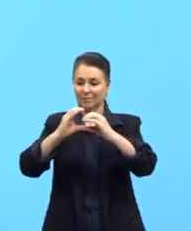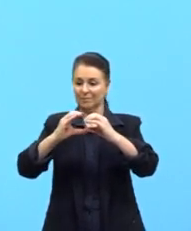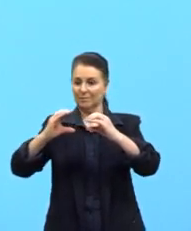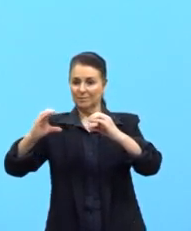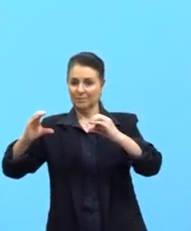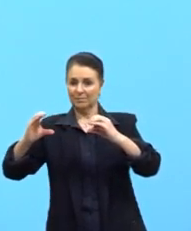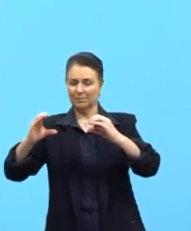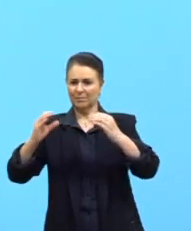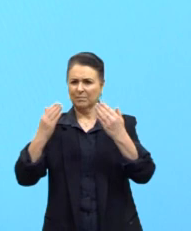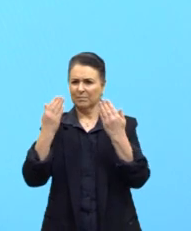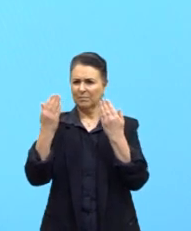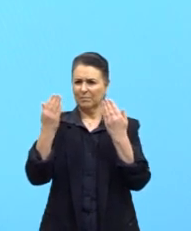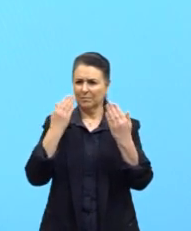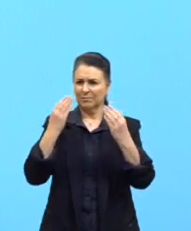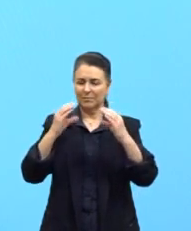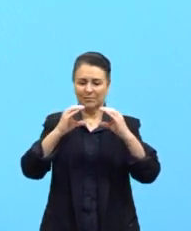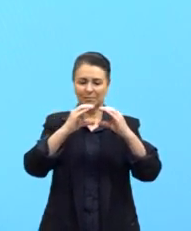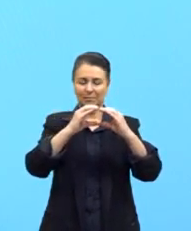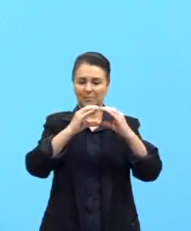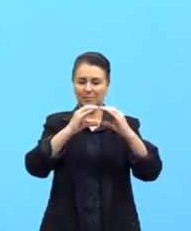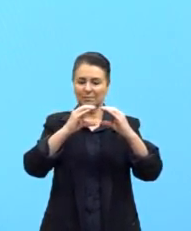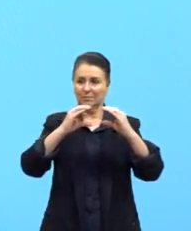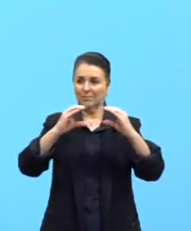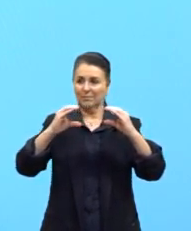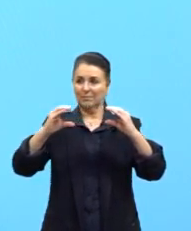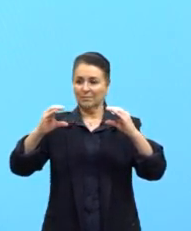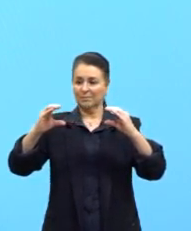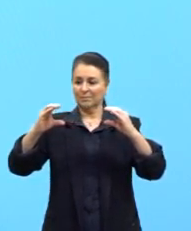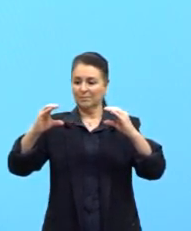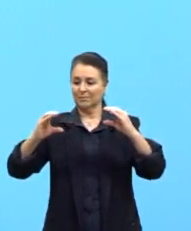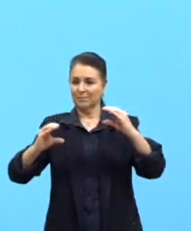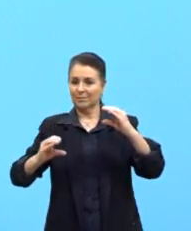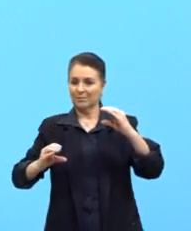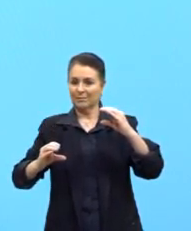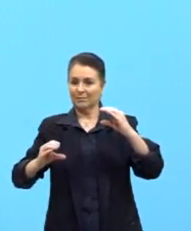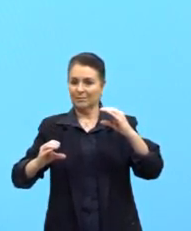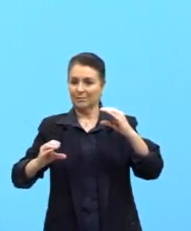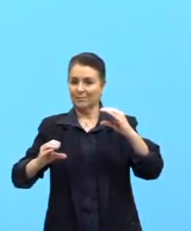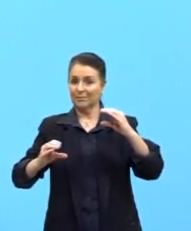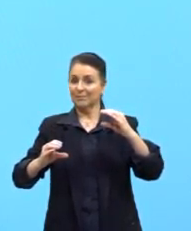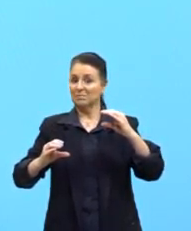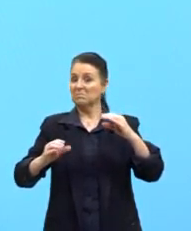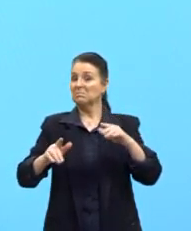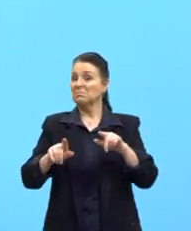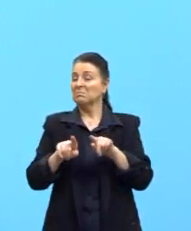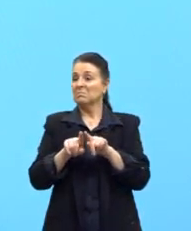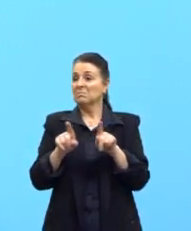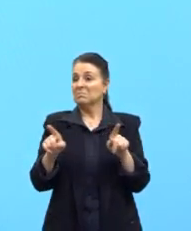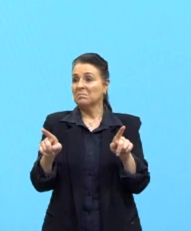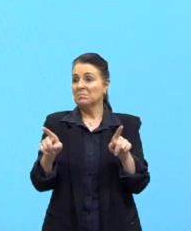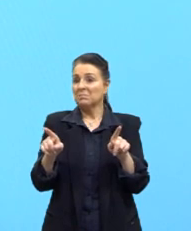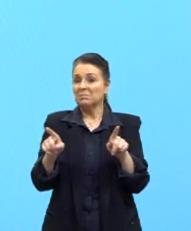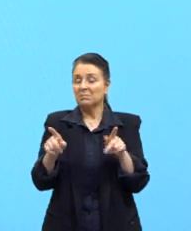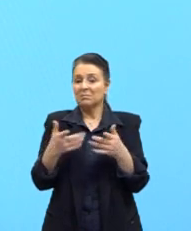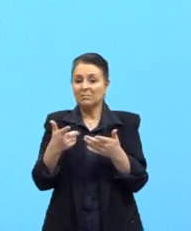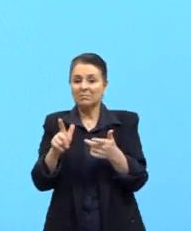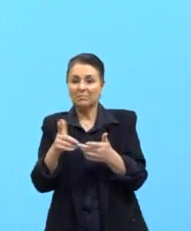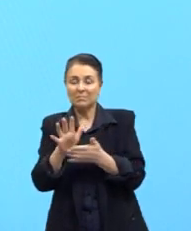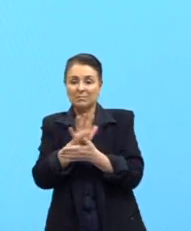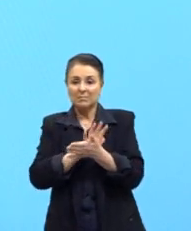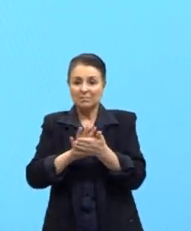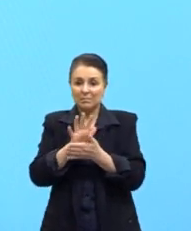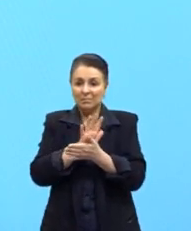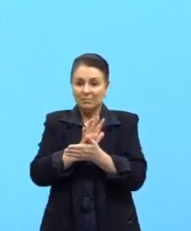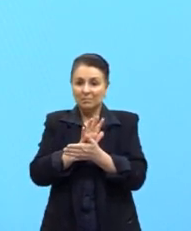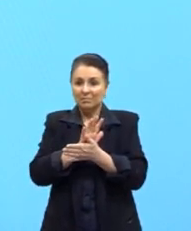porque ela faz uma curvinha, né? Ela desce, mas nada interrompe essa curva, Nada interrompe